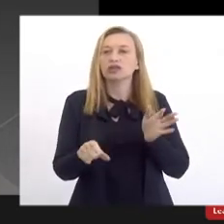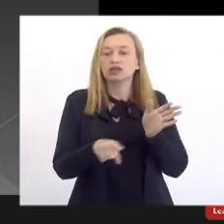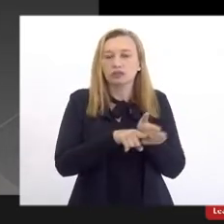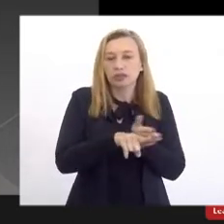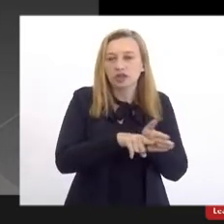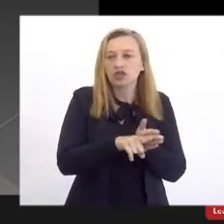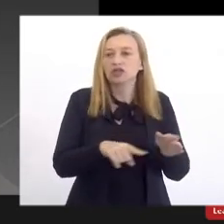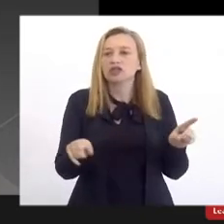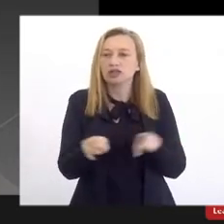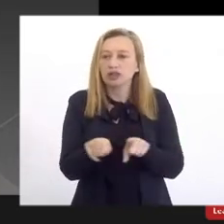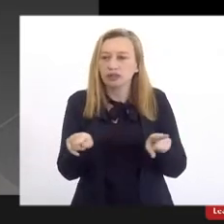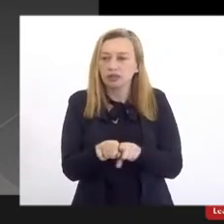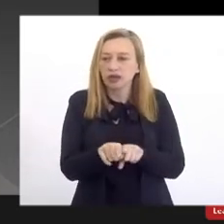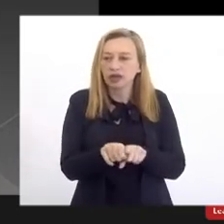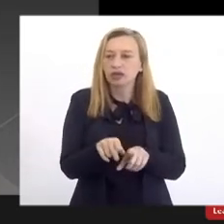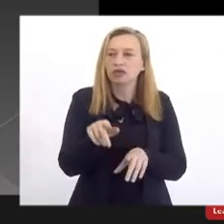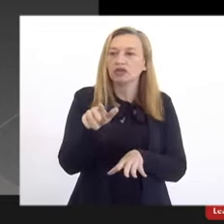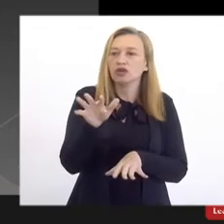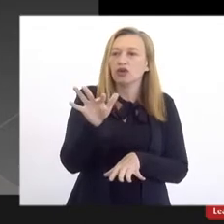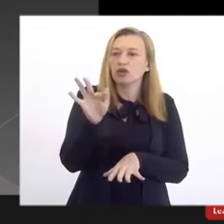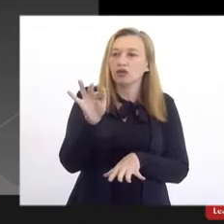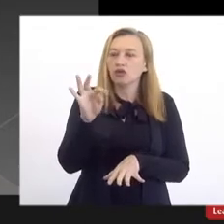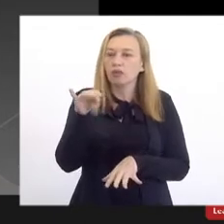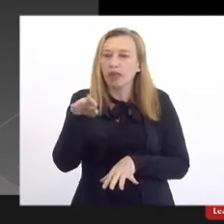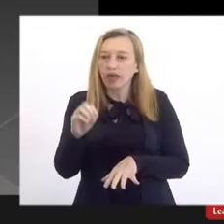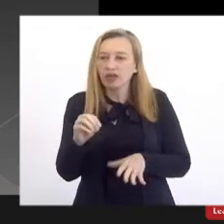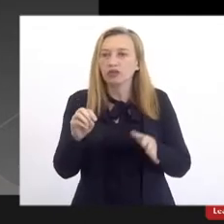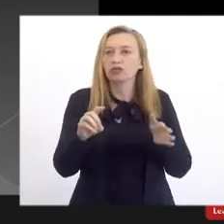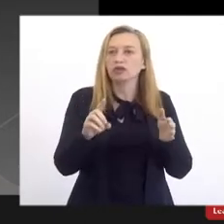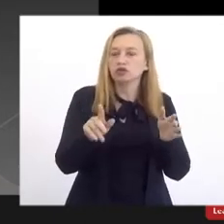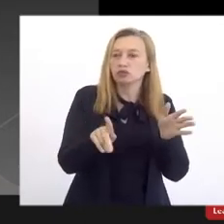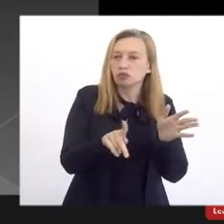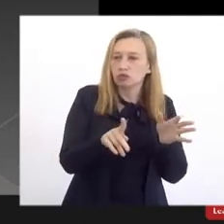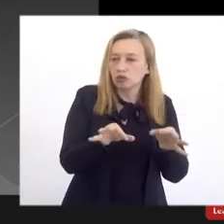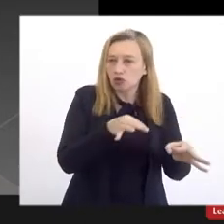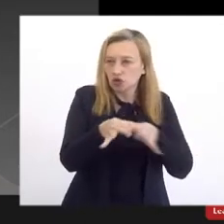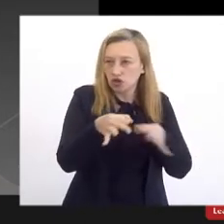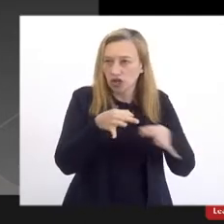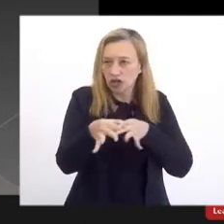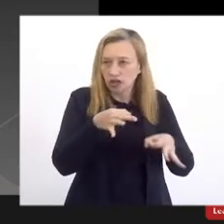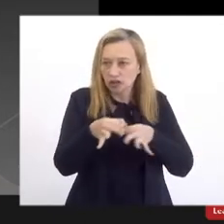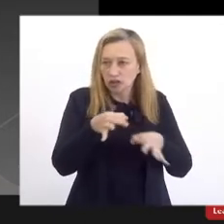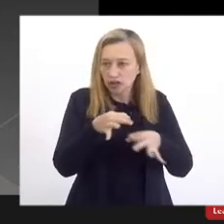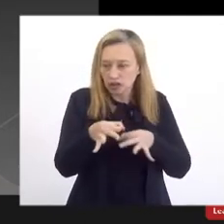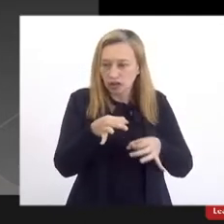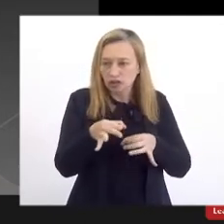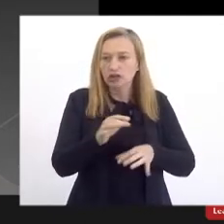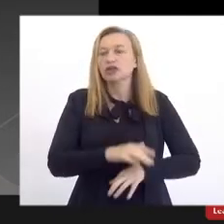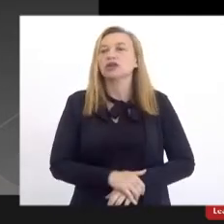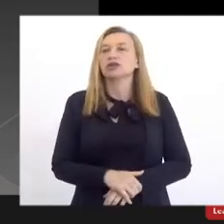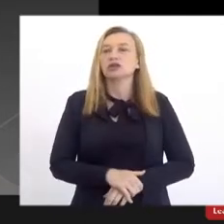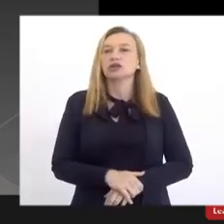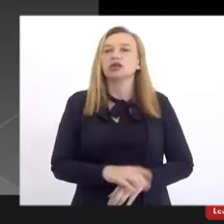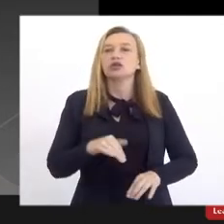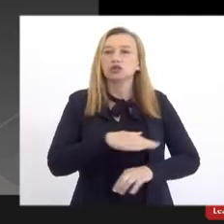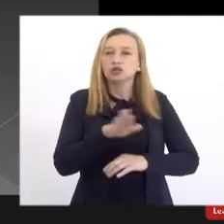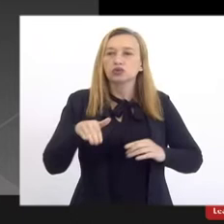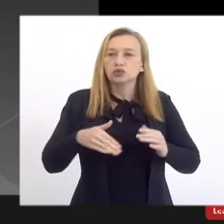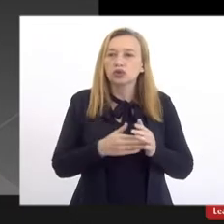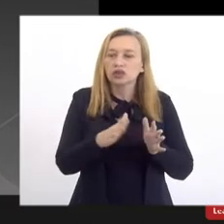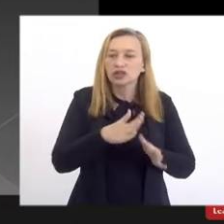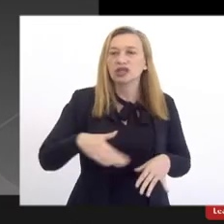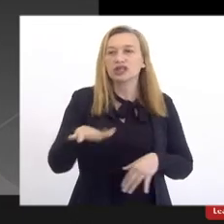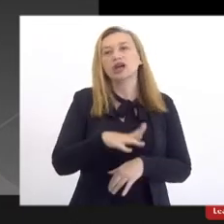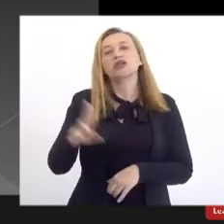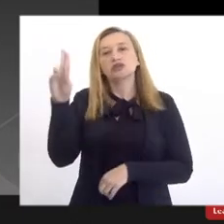os fomentos, né, para os projetos, adicional de dedicação exclusiva para os docentes, que isso é praticado em todas as universidades